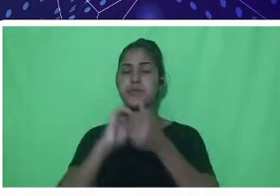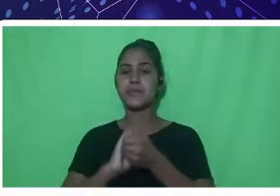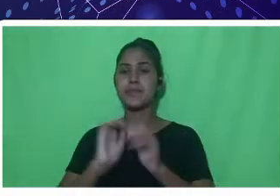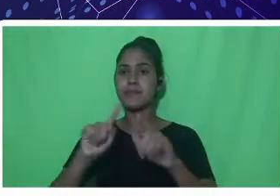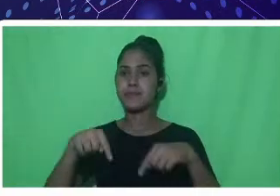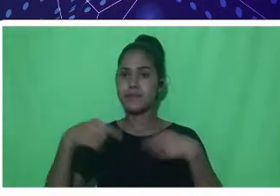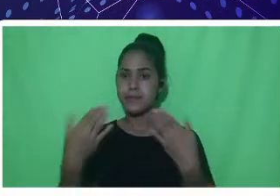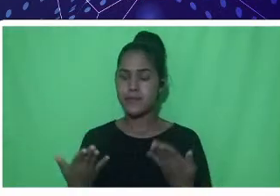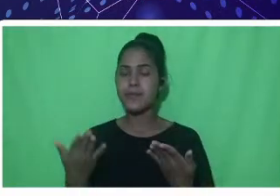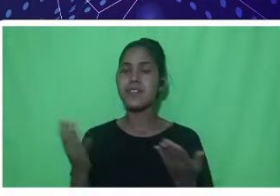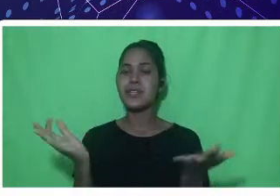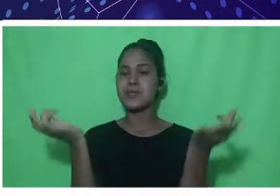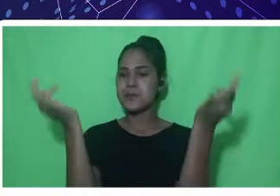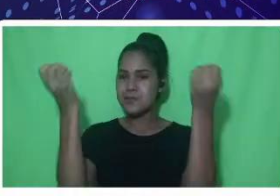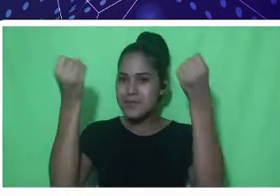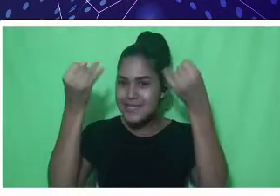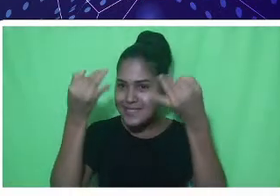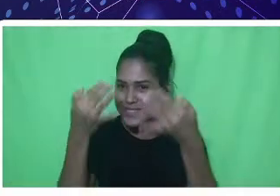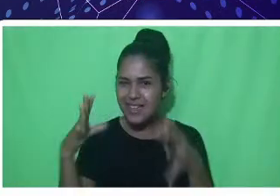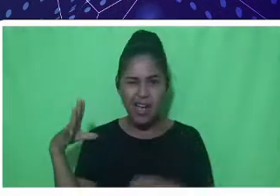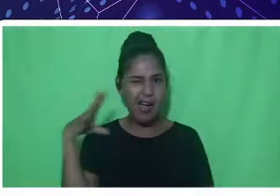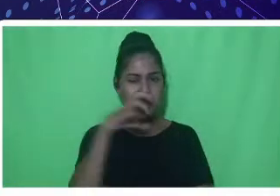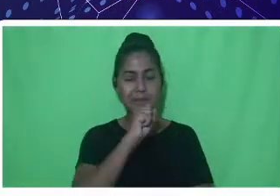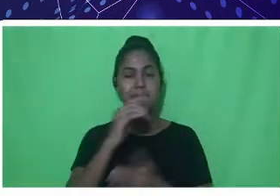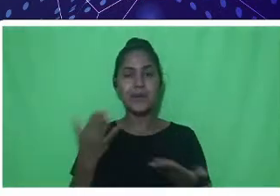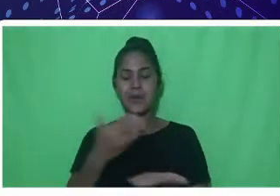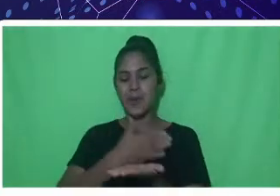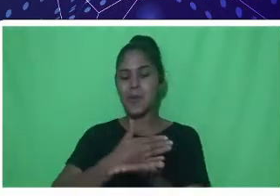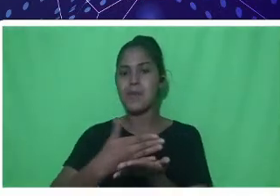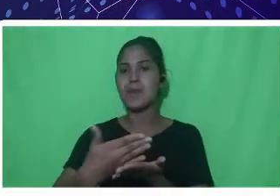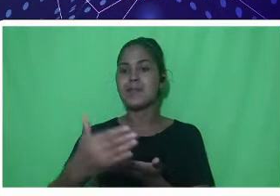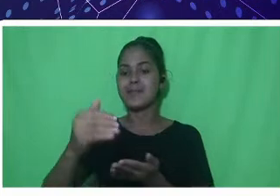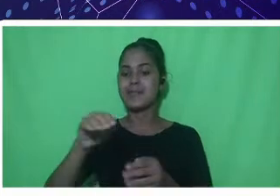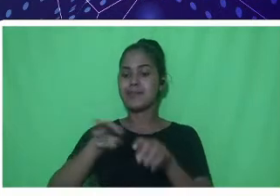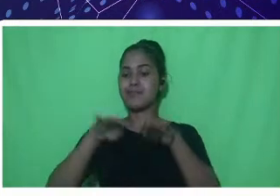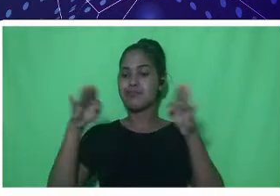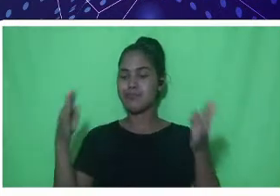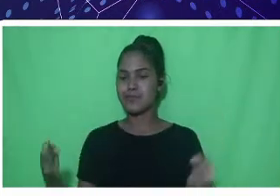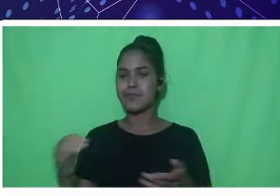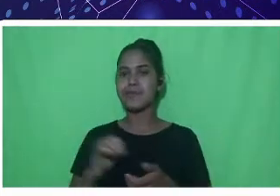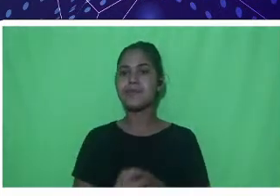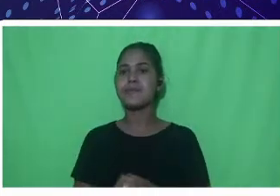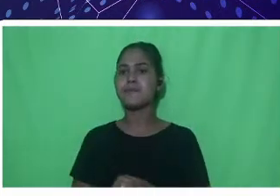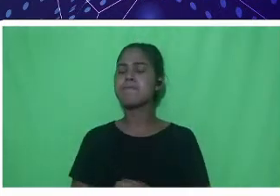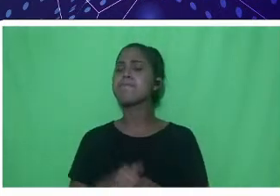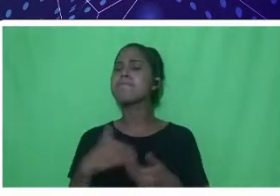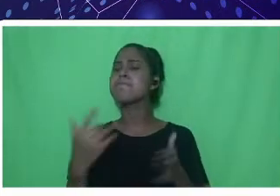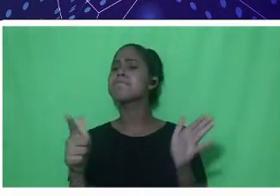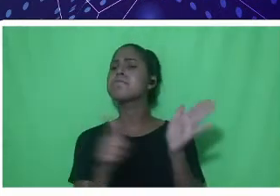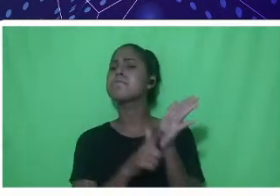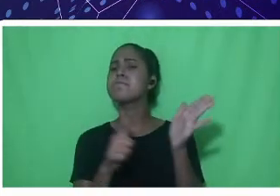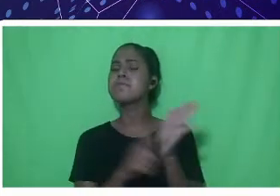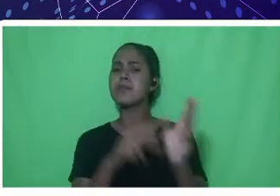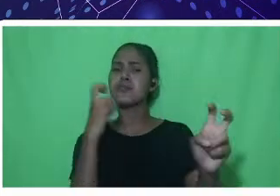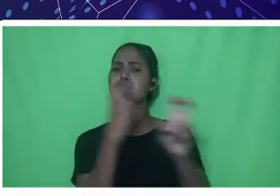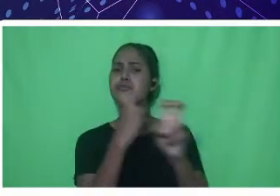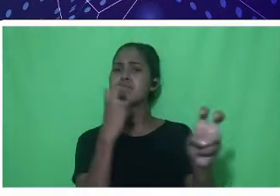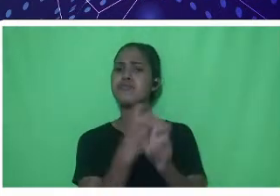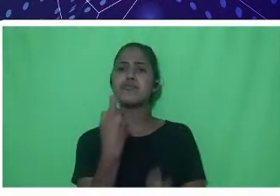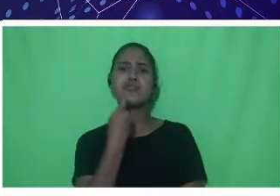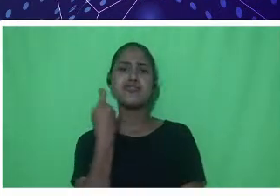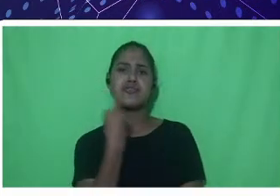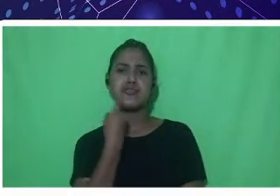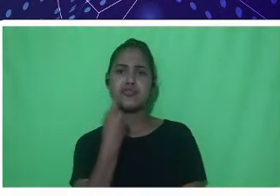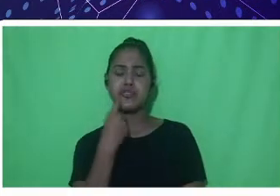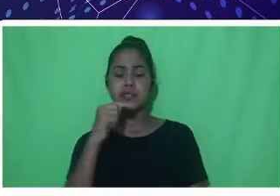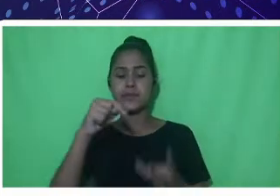relato, iniciaremos a mesa com o tema O papel da engenharia de pesca e zootecnia